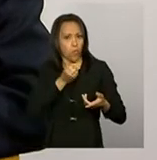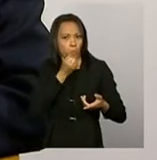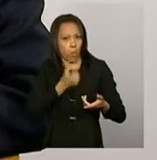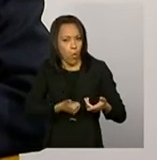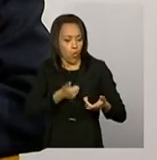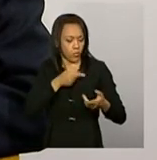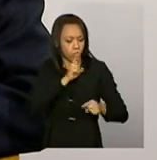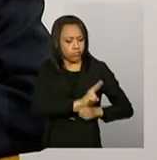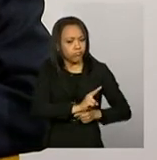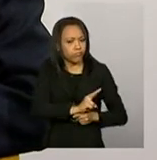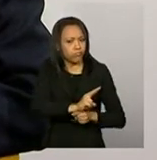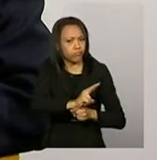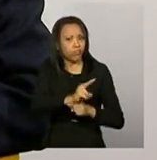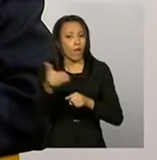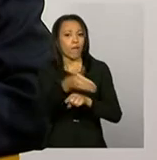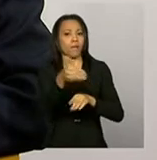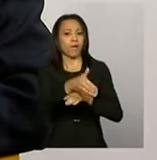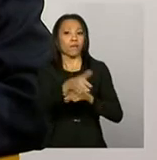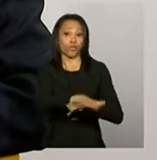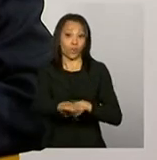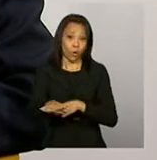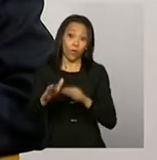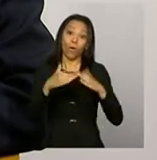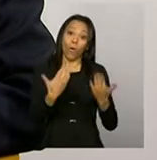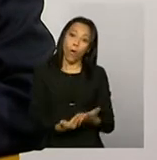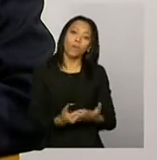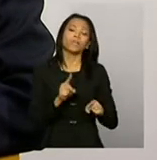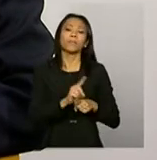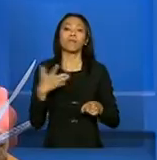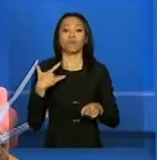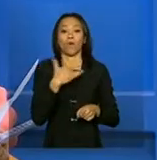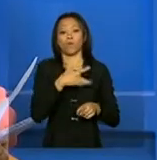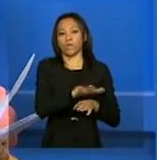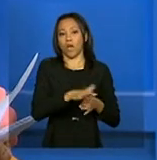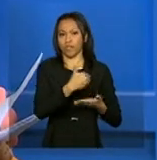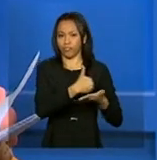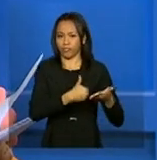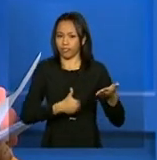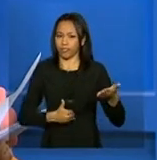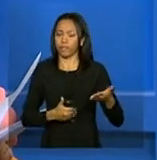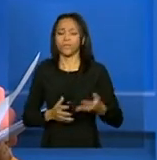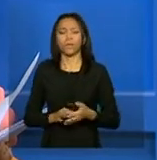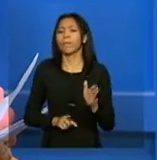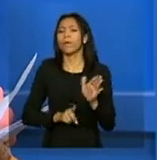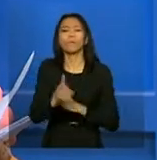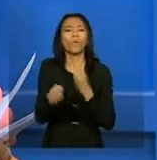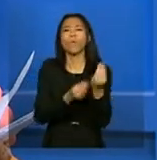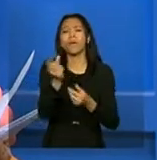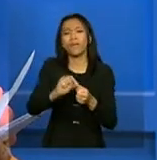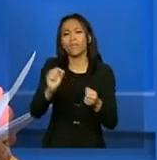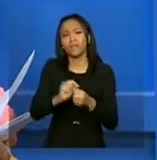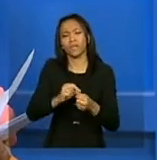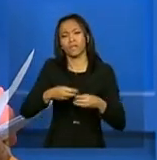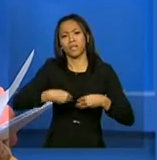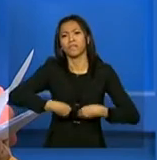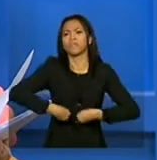acompanhamento da frequência escolar e sobre o acompanhamento da saúde. E como é que é feita essa prestação de contas? Tem que se mandar alguma